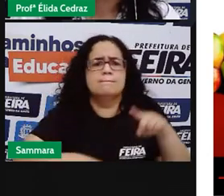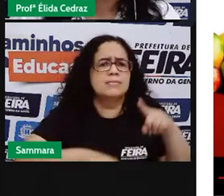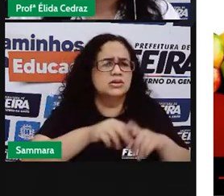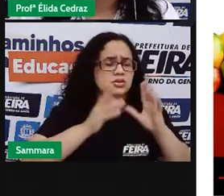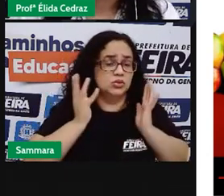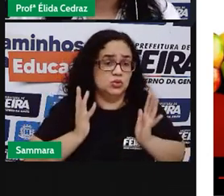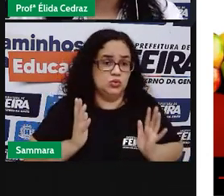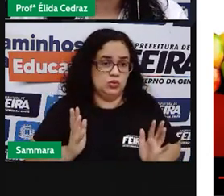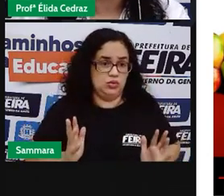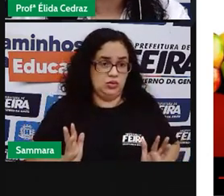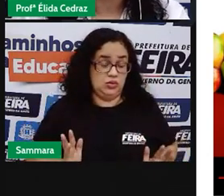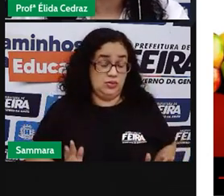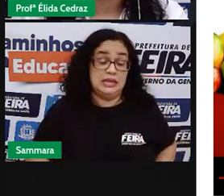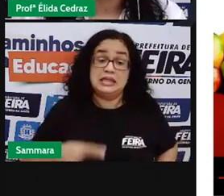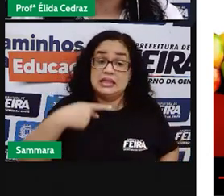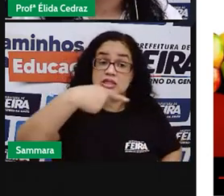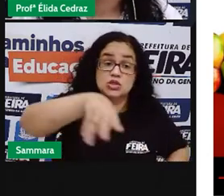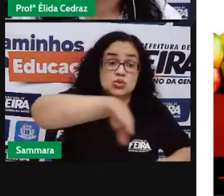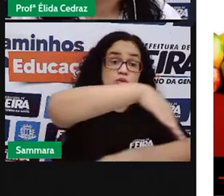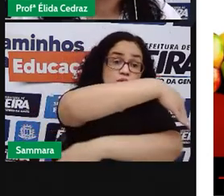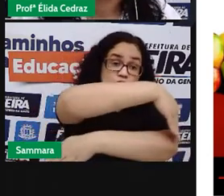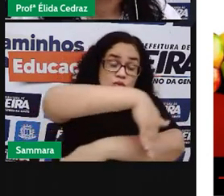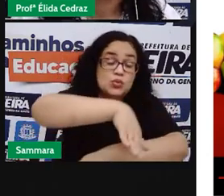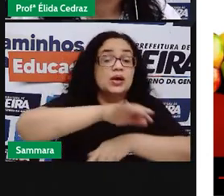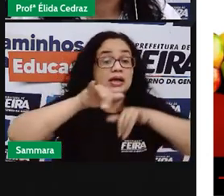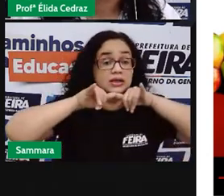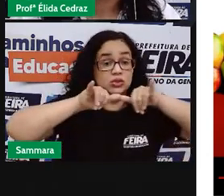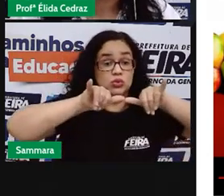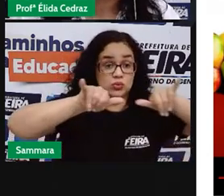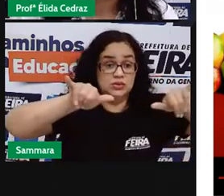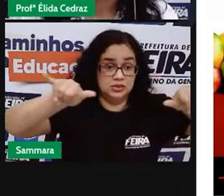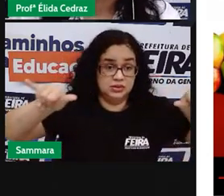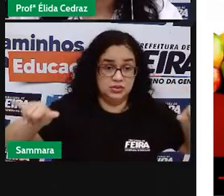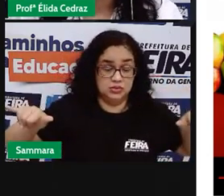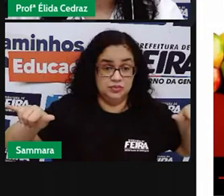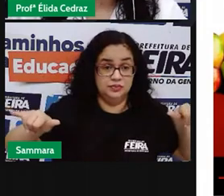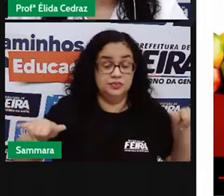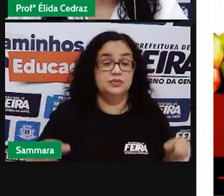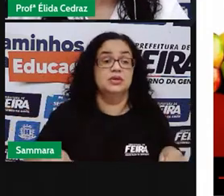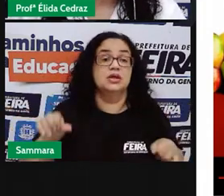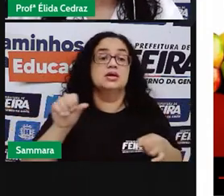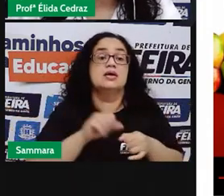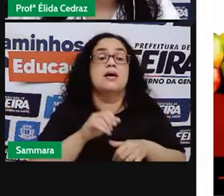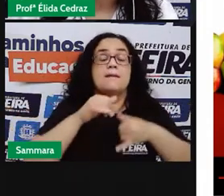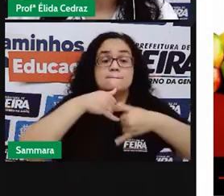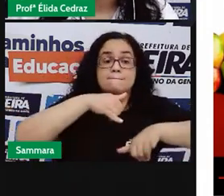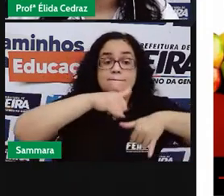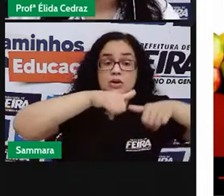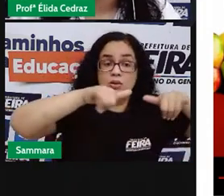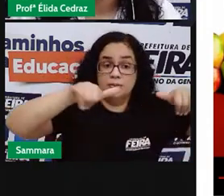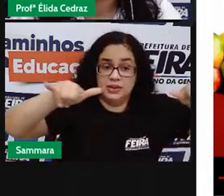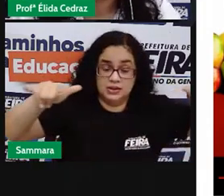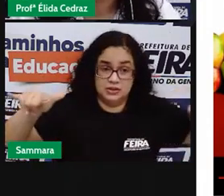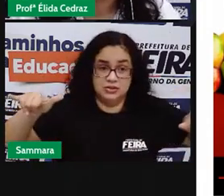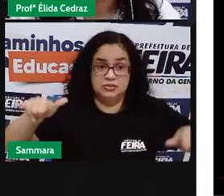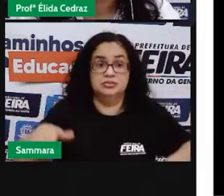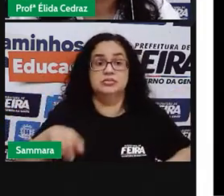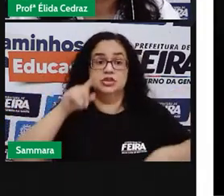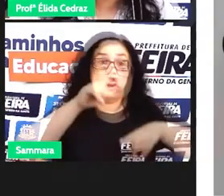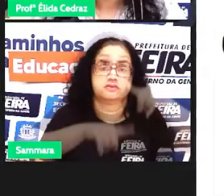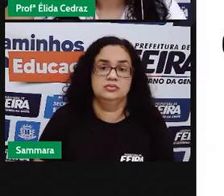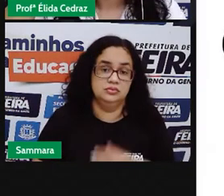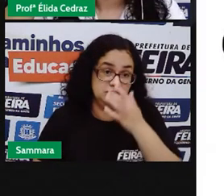limpeza, passa na sua rua anunciando, ele está fazendo a propaganda daquele